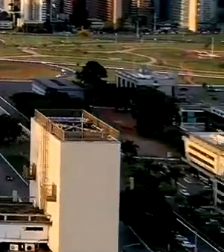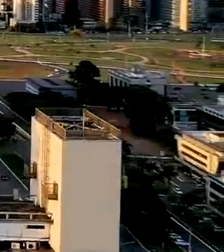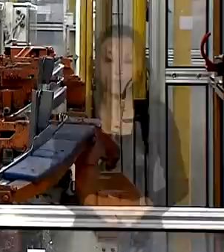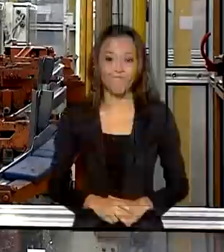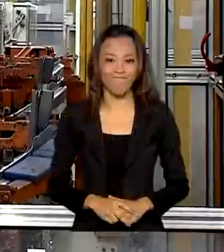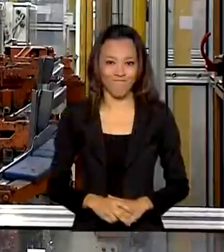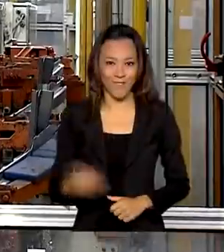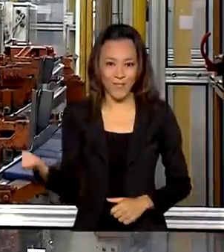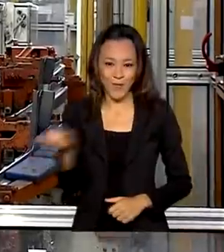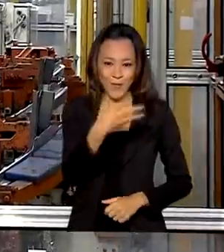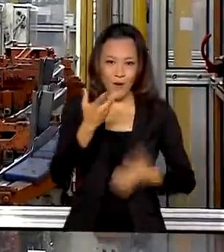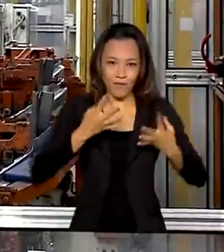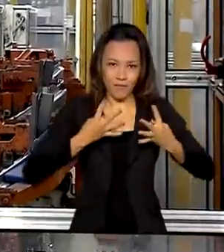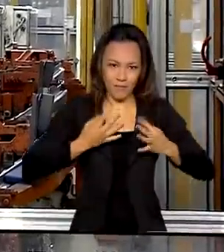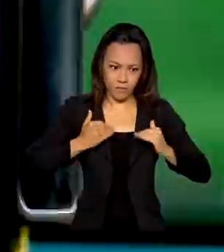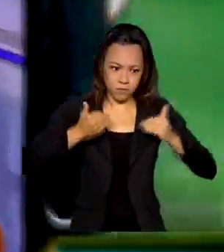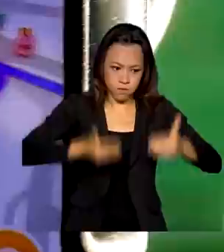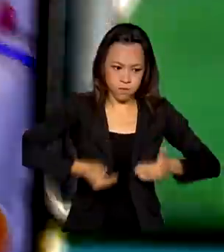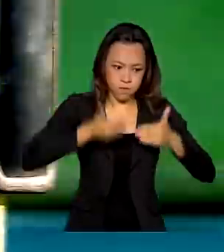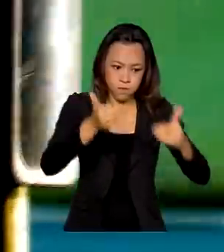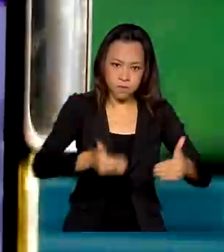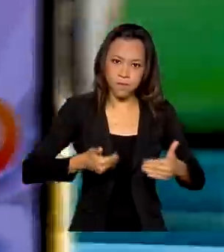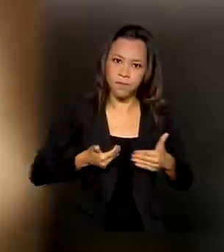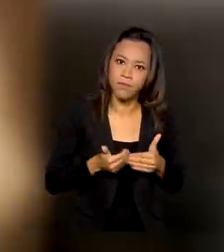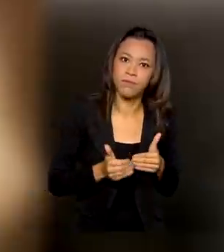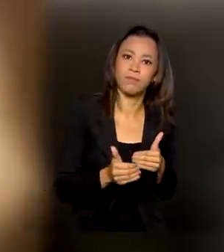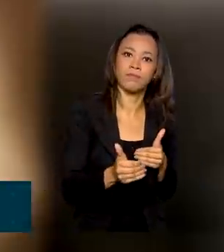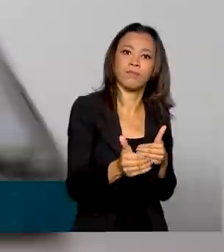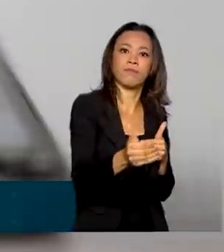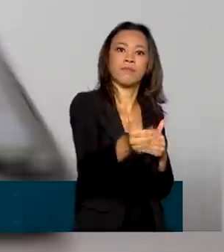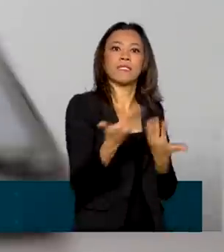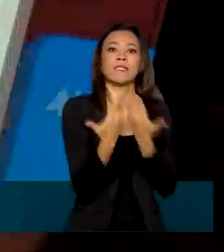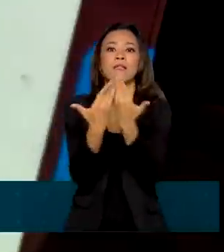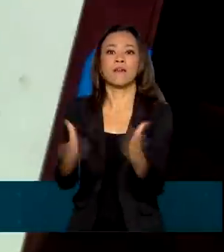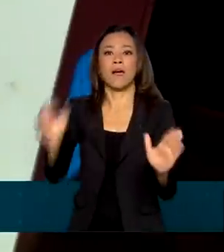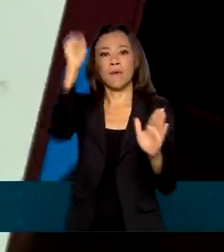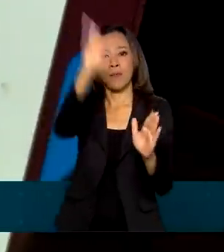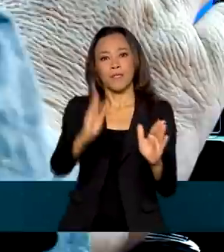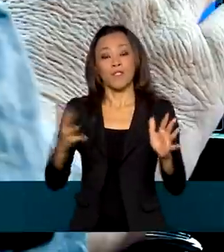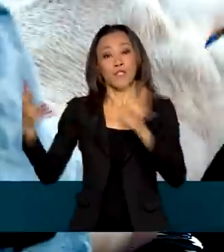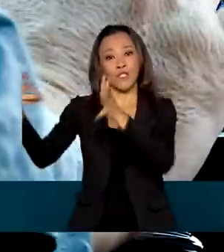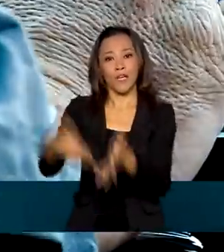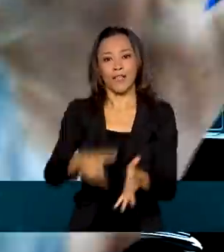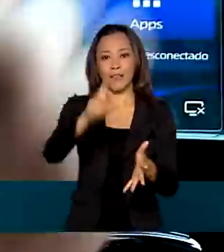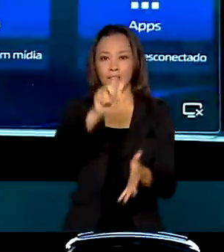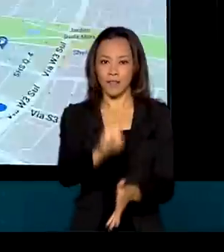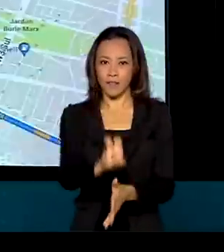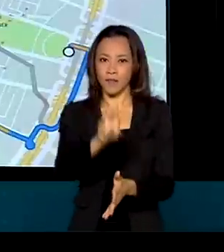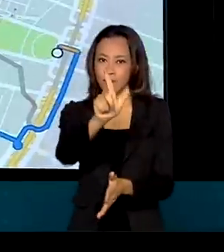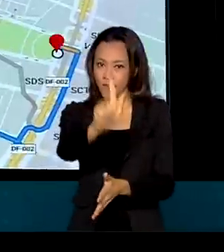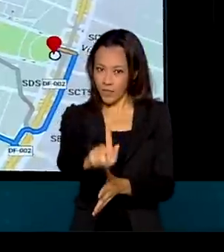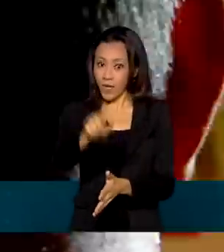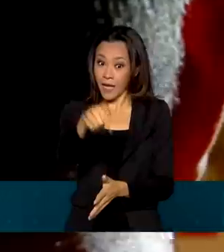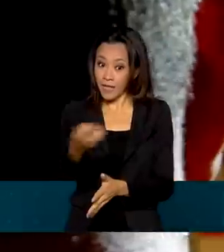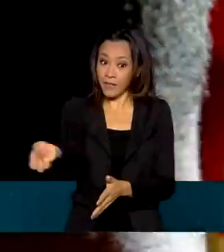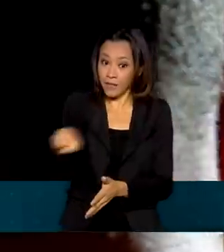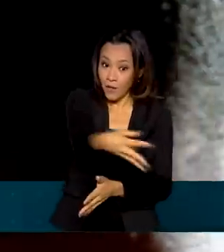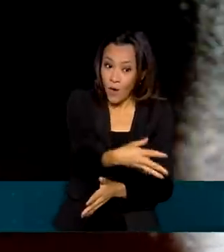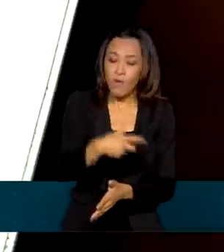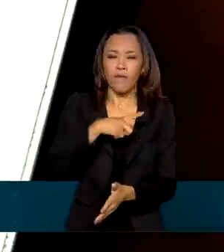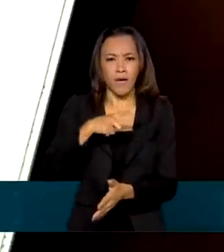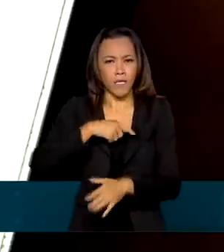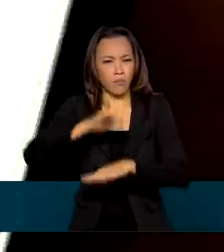Novos avanços e possibilidades se abrem no Brasil com a chegada do 5G. A nova geração da internet trará maior